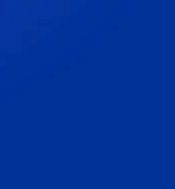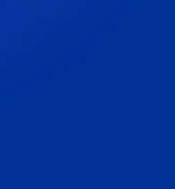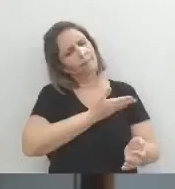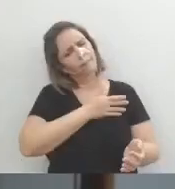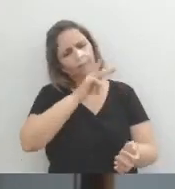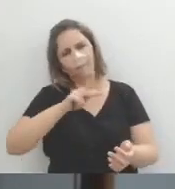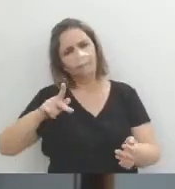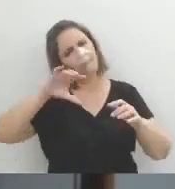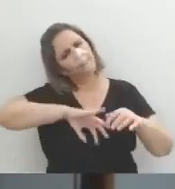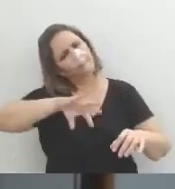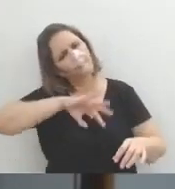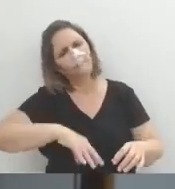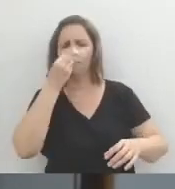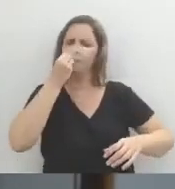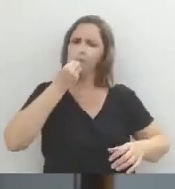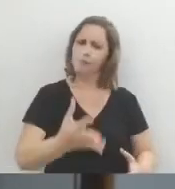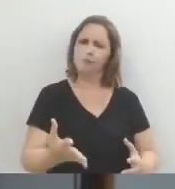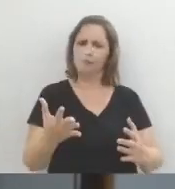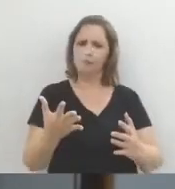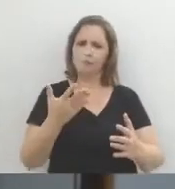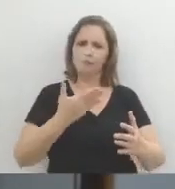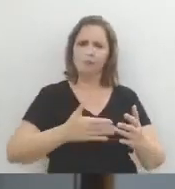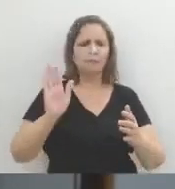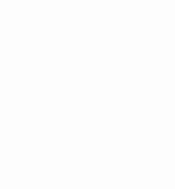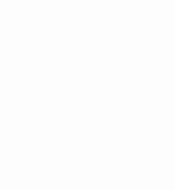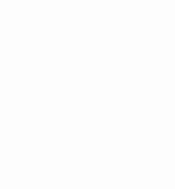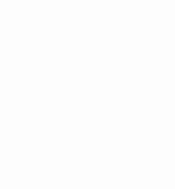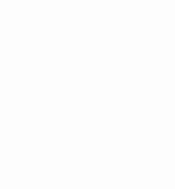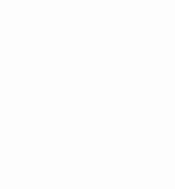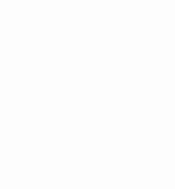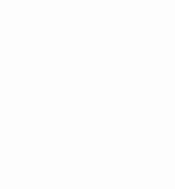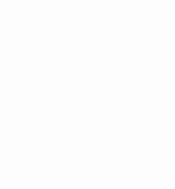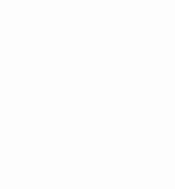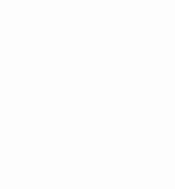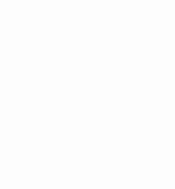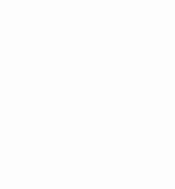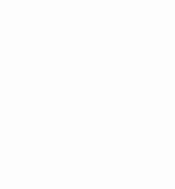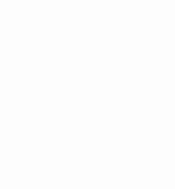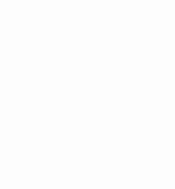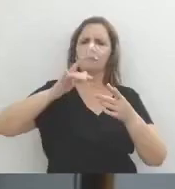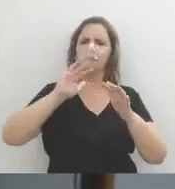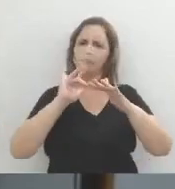portuguesa, que bom contar com vocês, eu recebo muitas mensagens do Instagram, nas redes sociais,